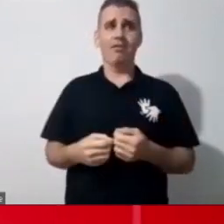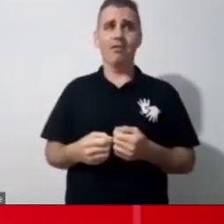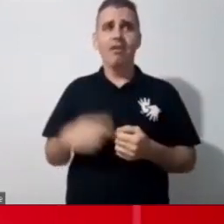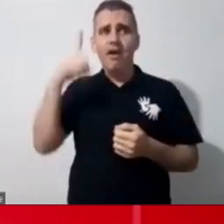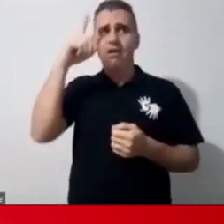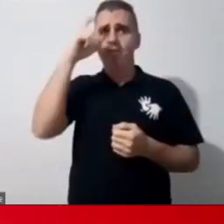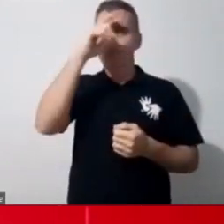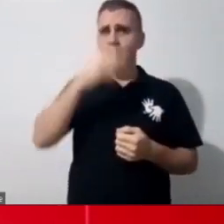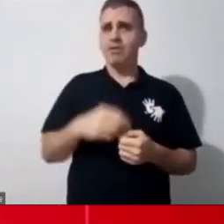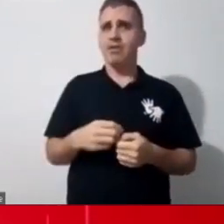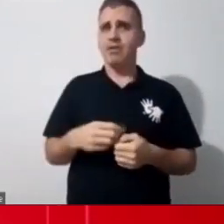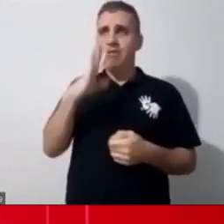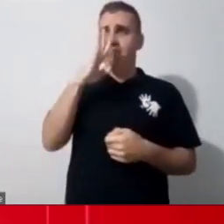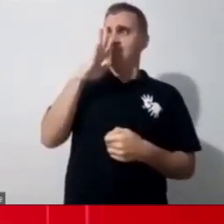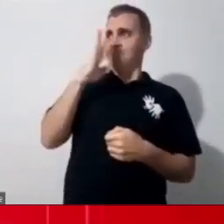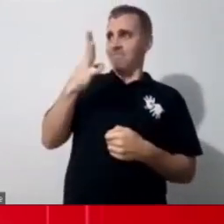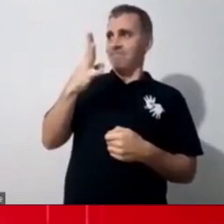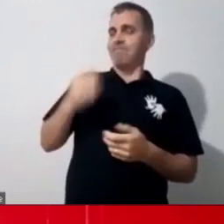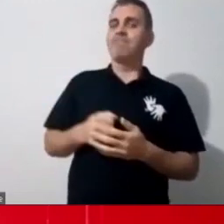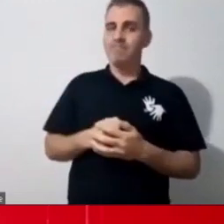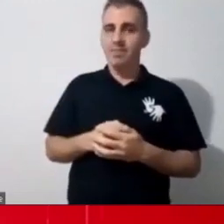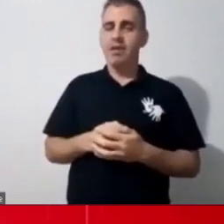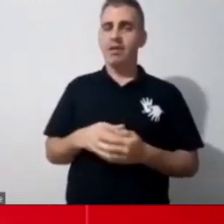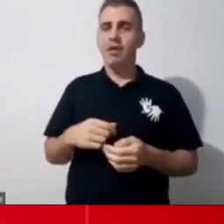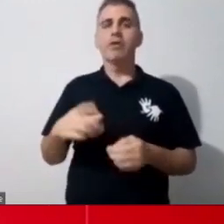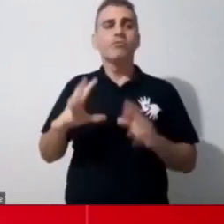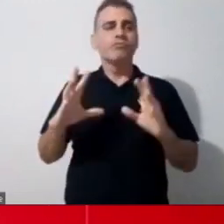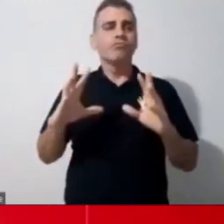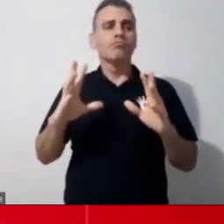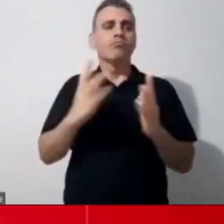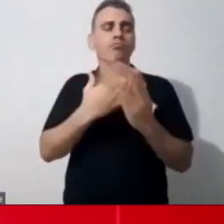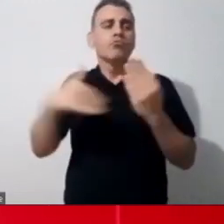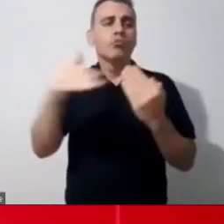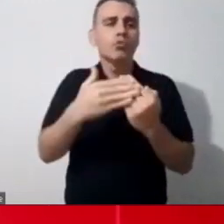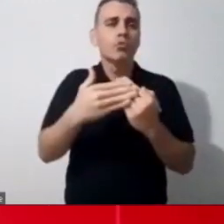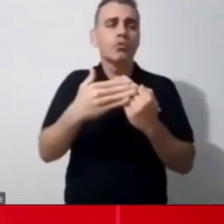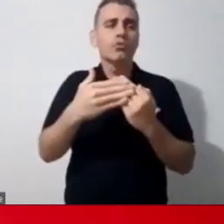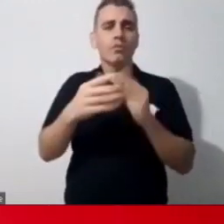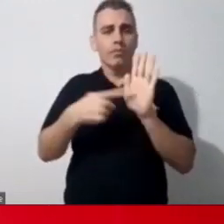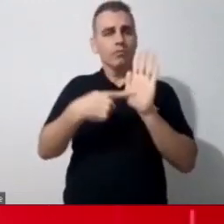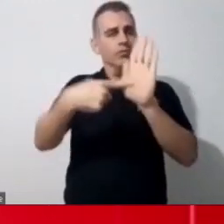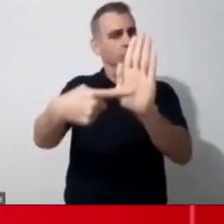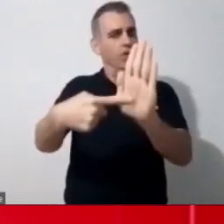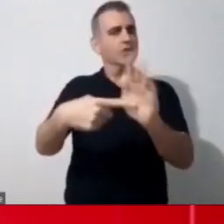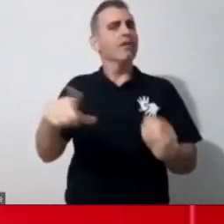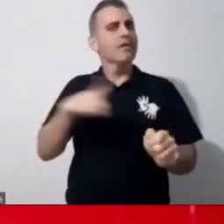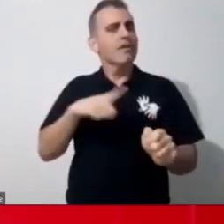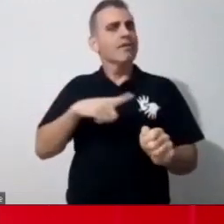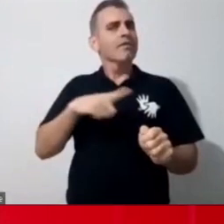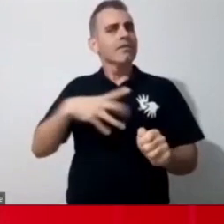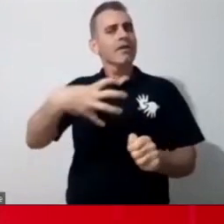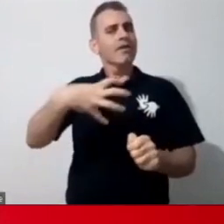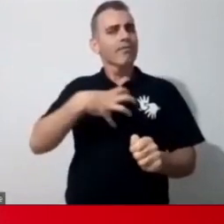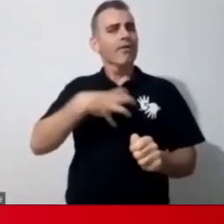ensinando, tudo é educação, tudo vem para nos mostrar que tem um jeito de fazer, né, então o que eu trago assim,